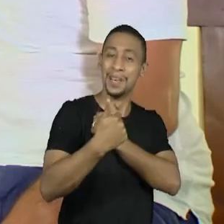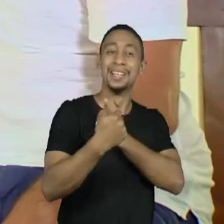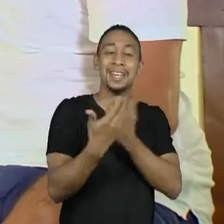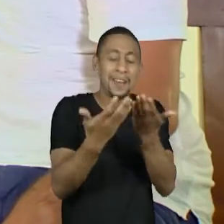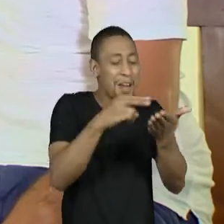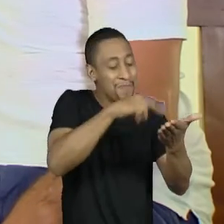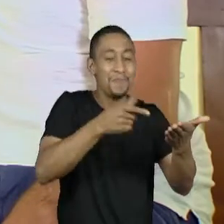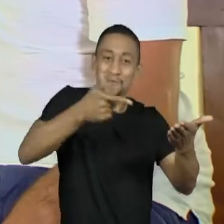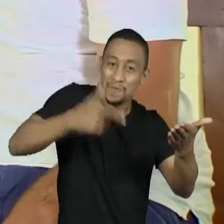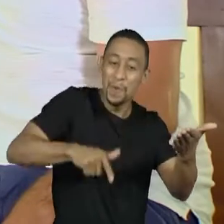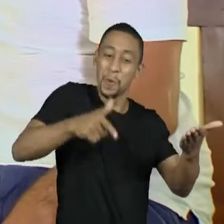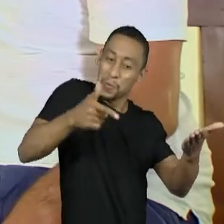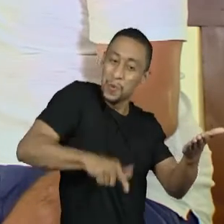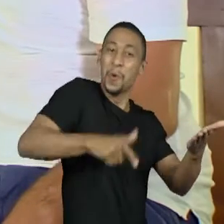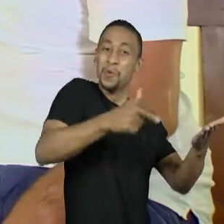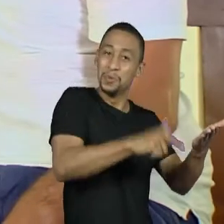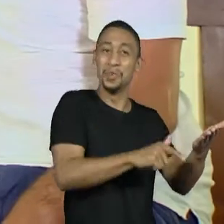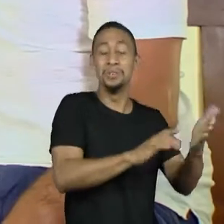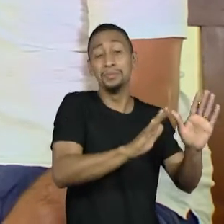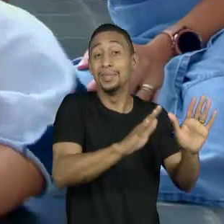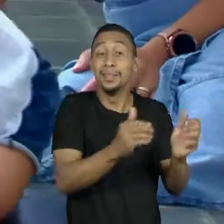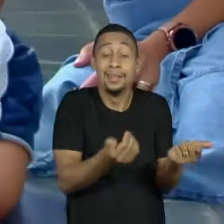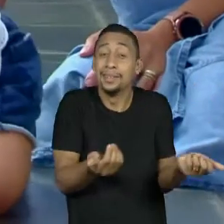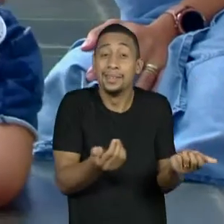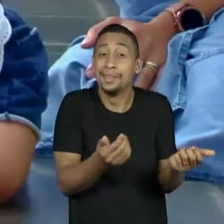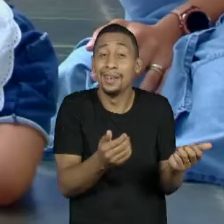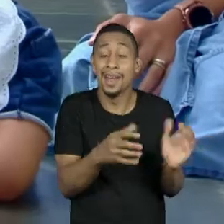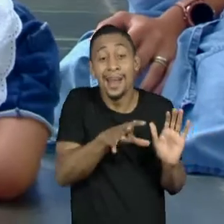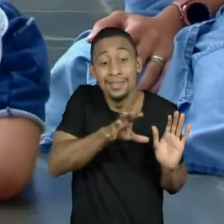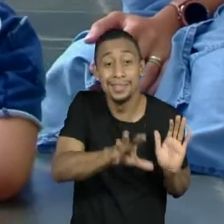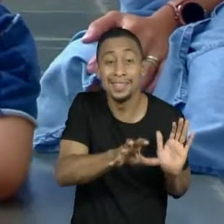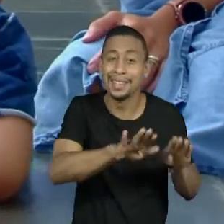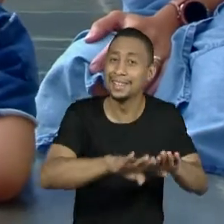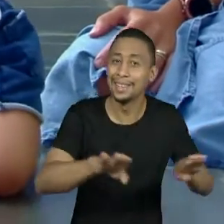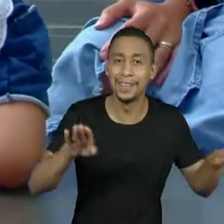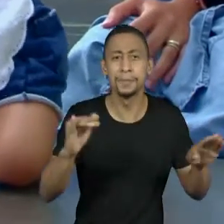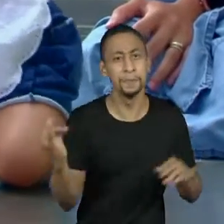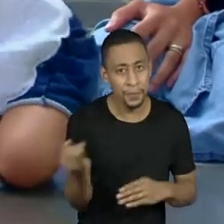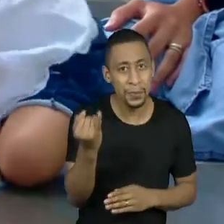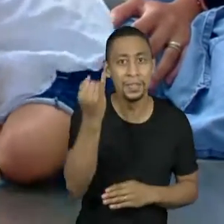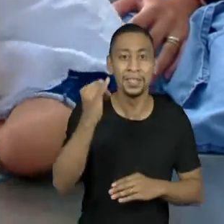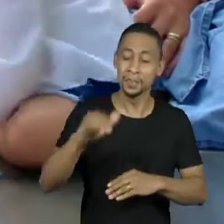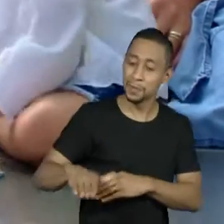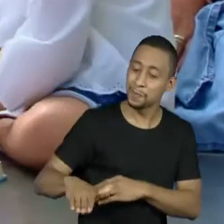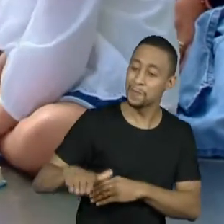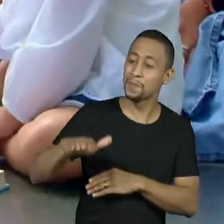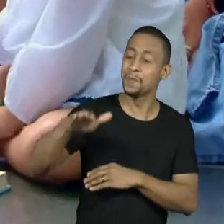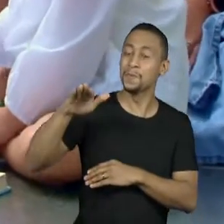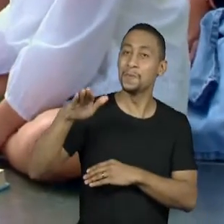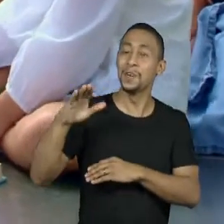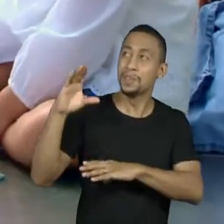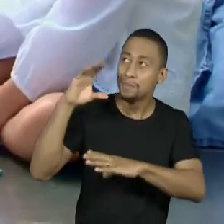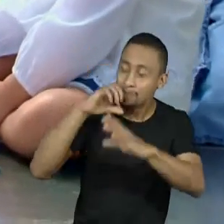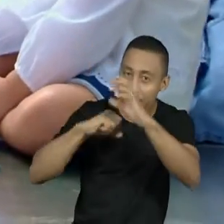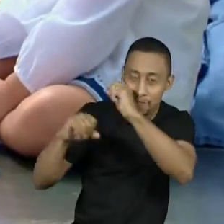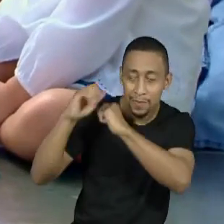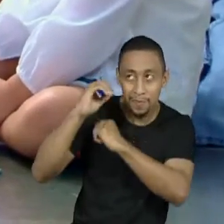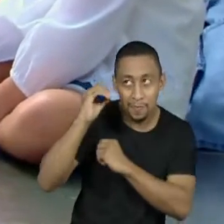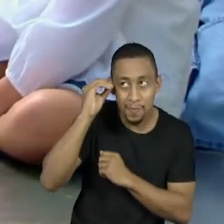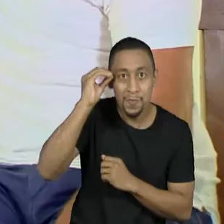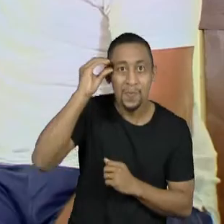da fixação do conteúdo para eles. Então eu acho que é muito importante isso para o aprendizado deles. É tão gostoso viajar na história.